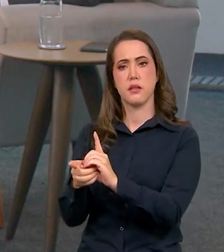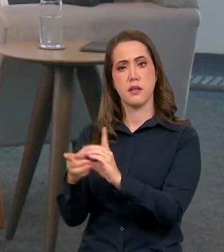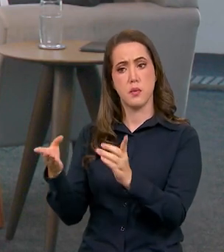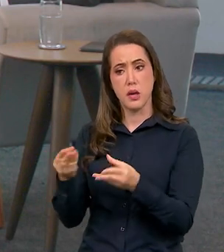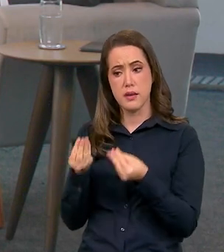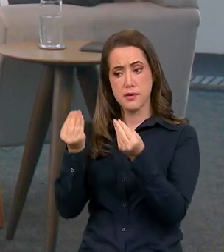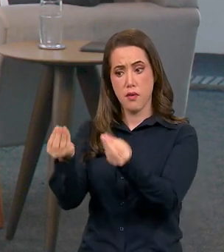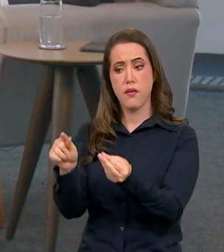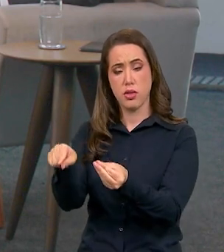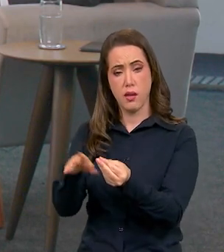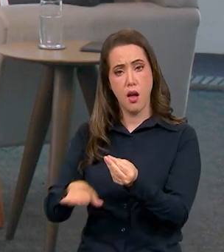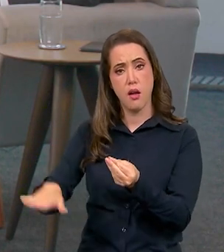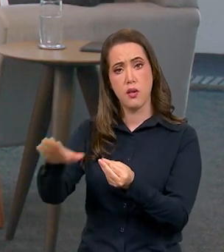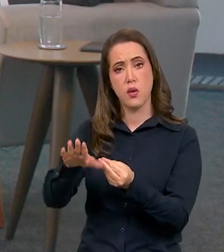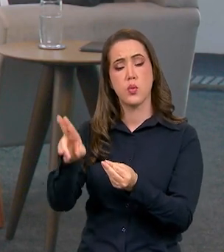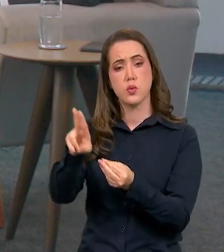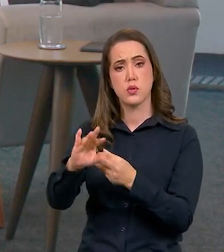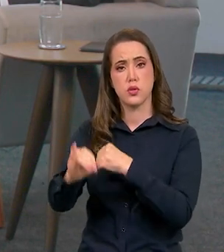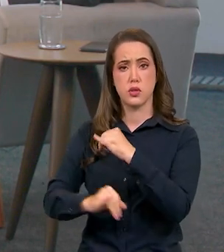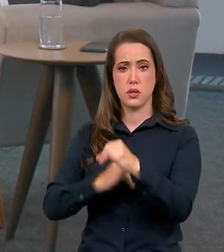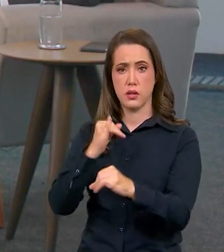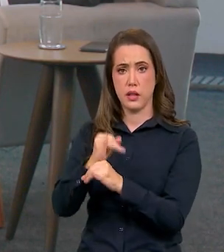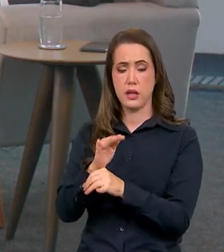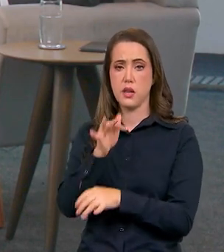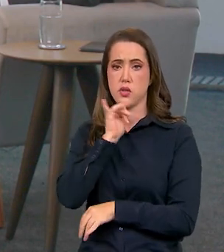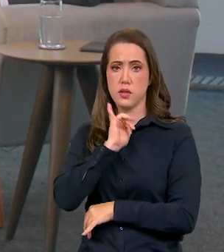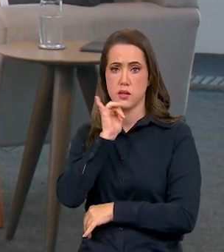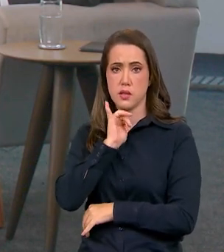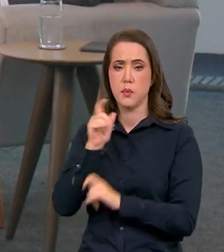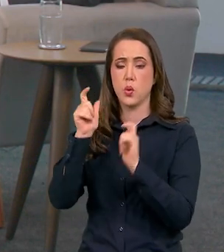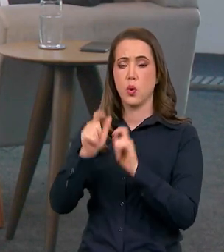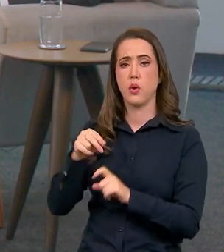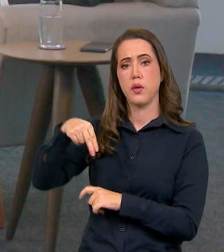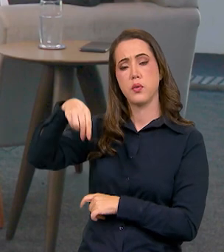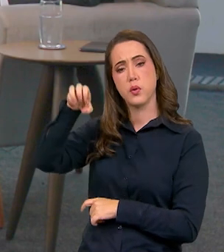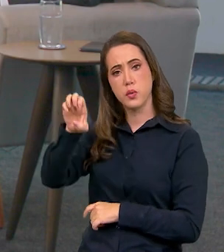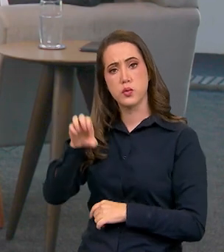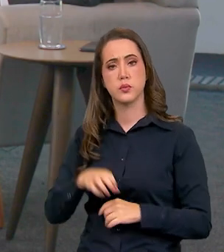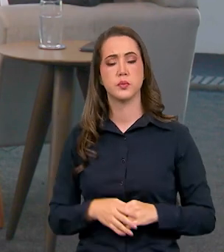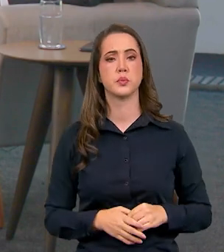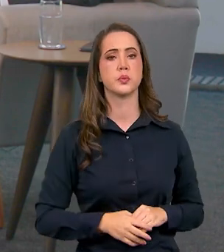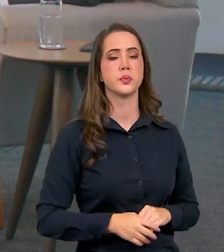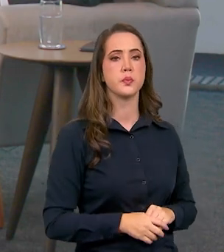democratizar esse acesso ao sinal de internet, por exemplo, na região norte?